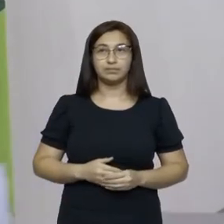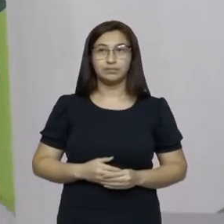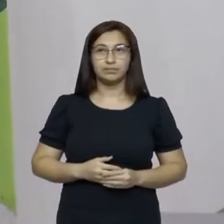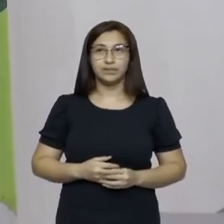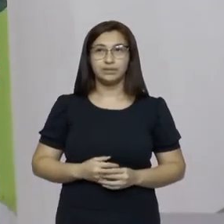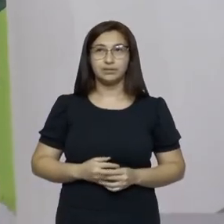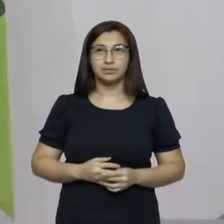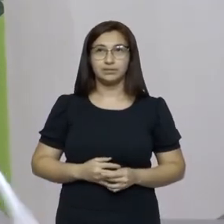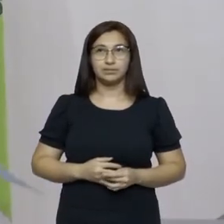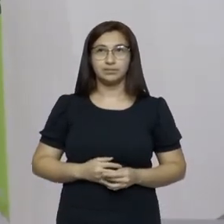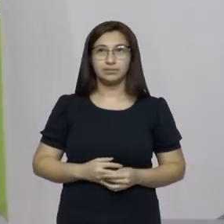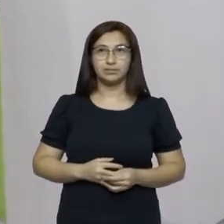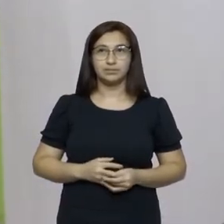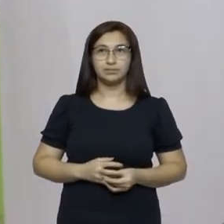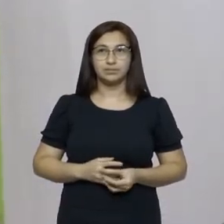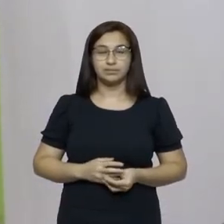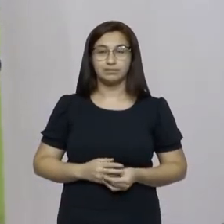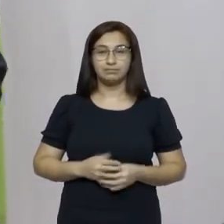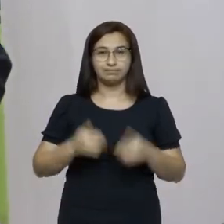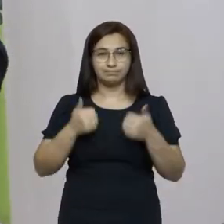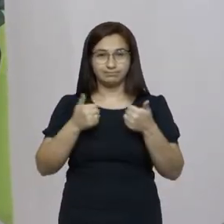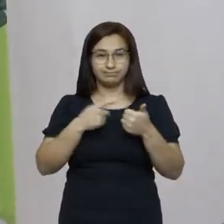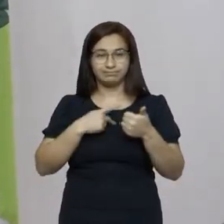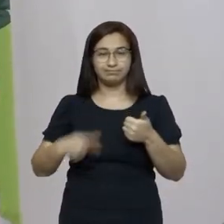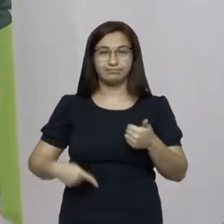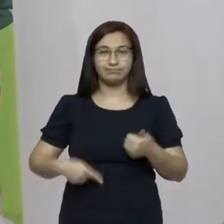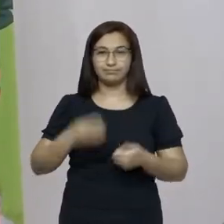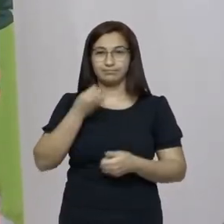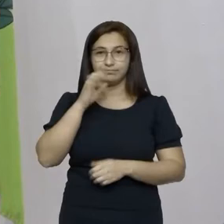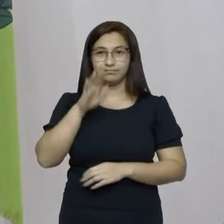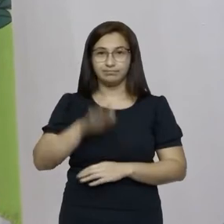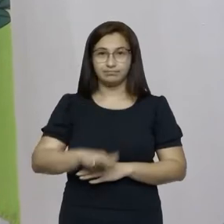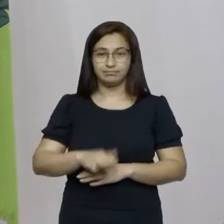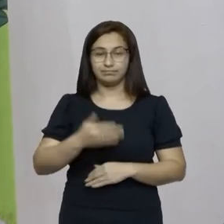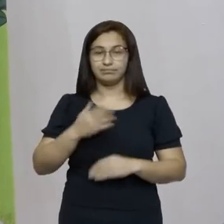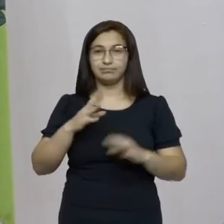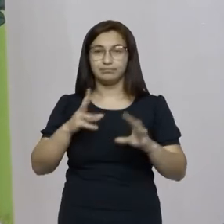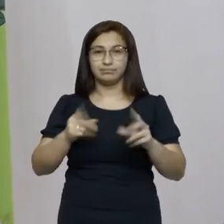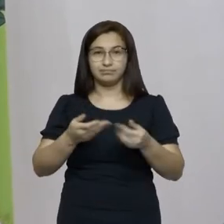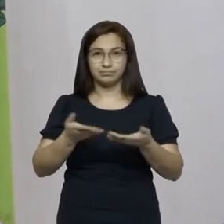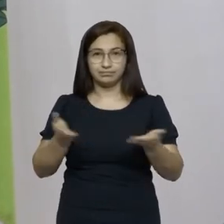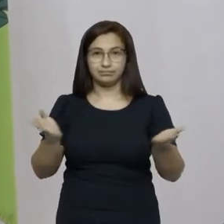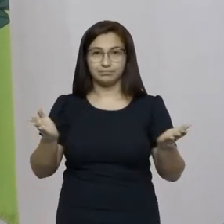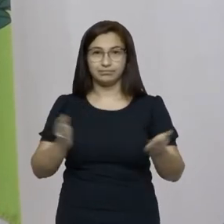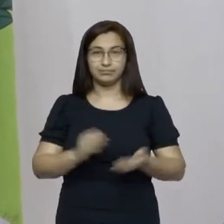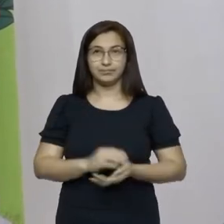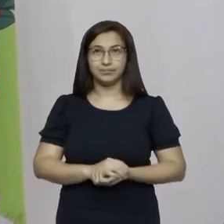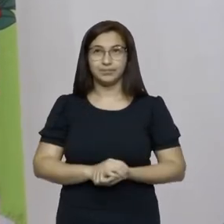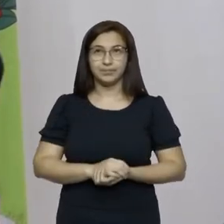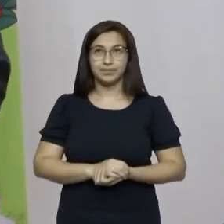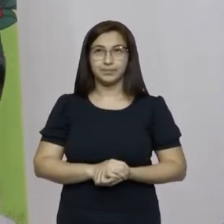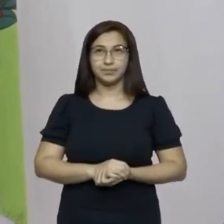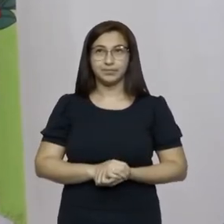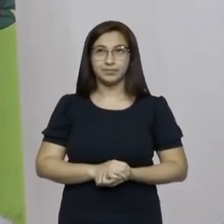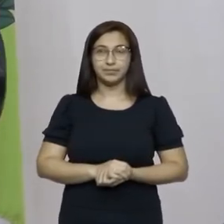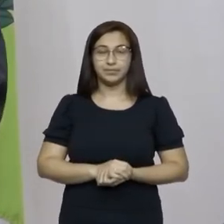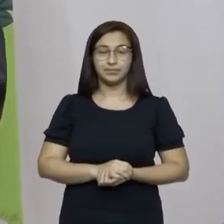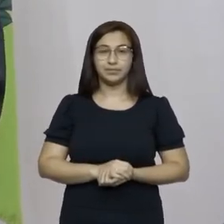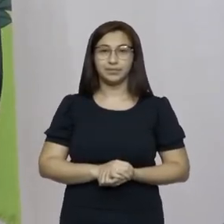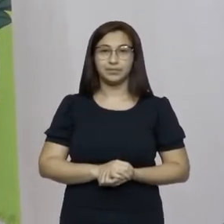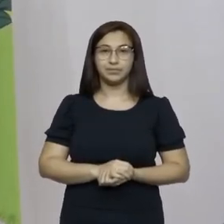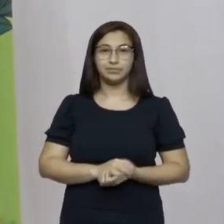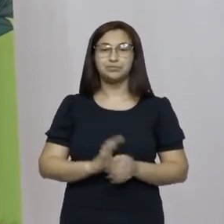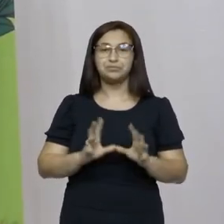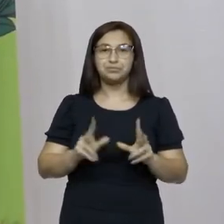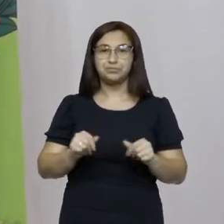que bom presidente boa tarde companheiro boa tarde a imprensa a televisão enfim a todos